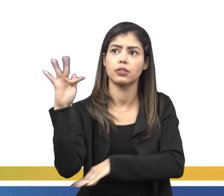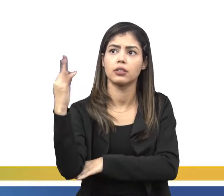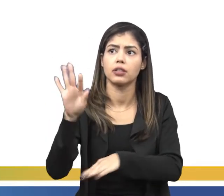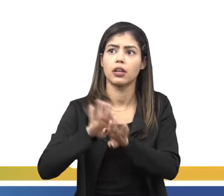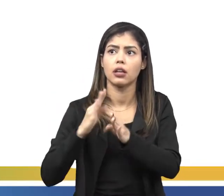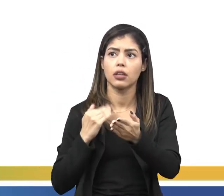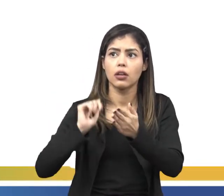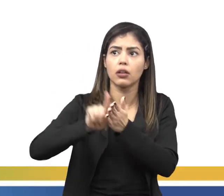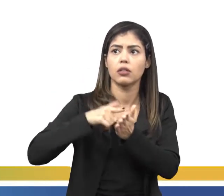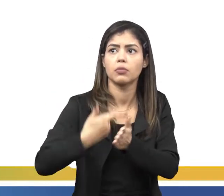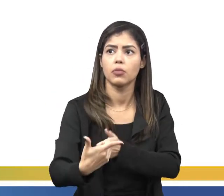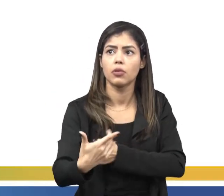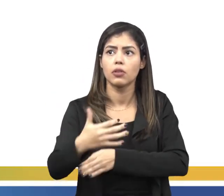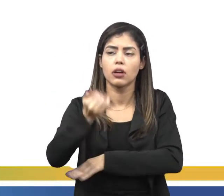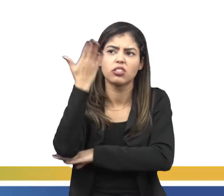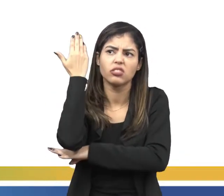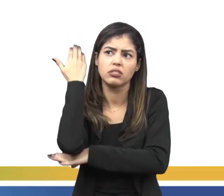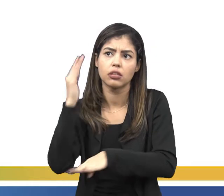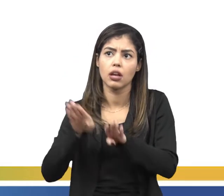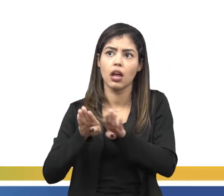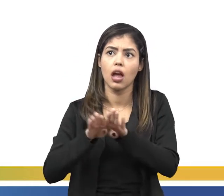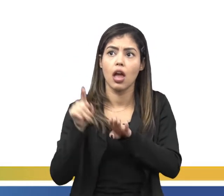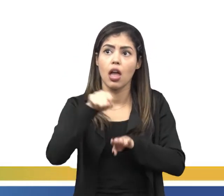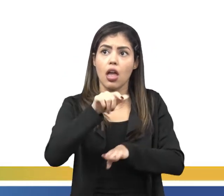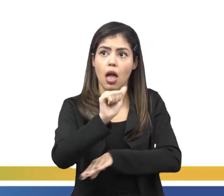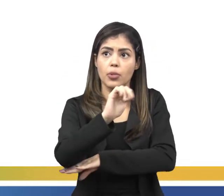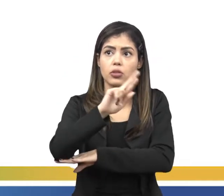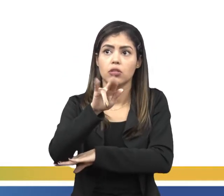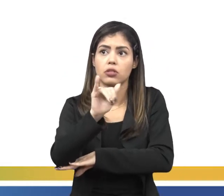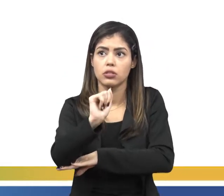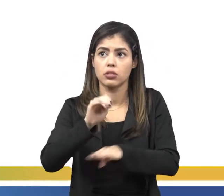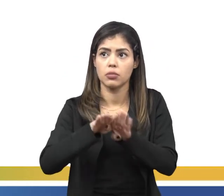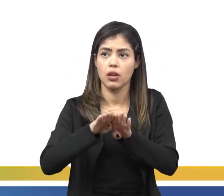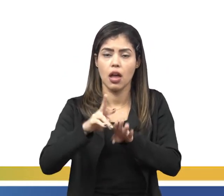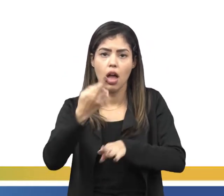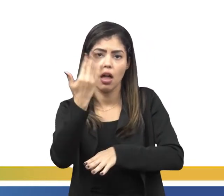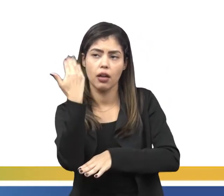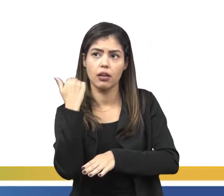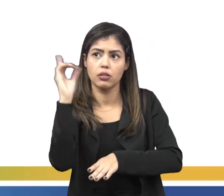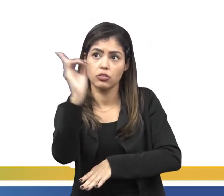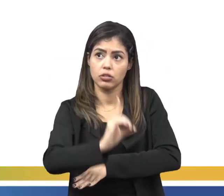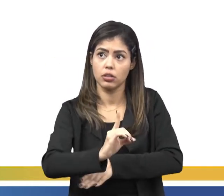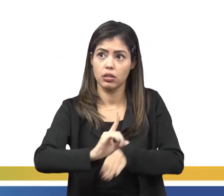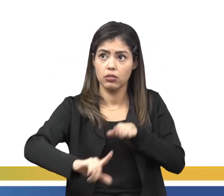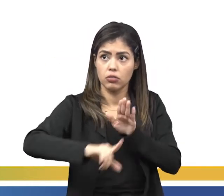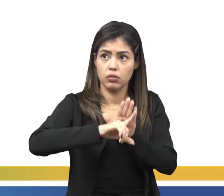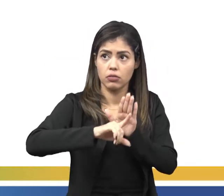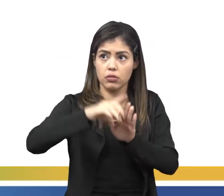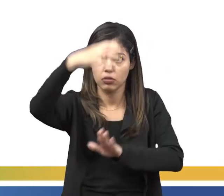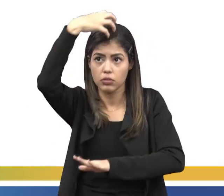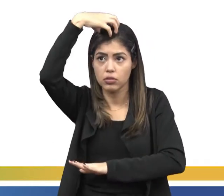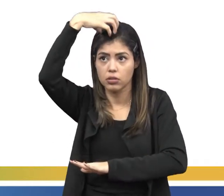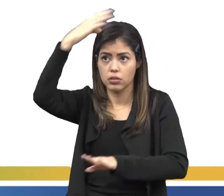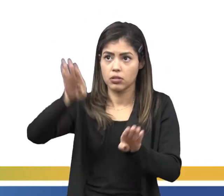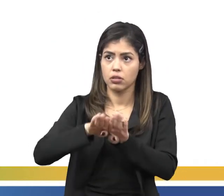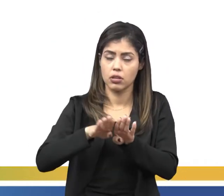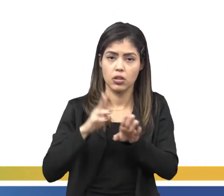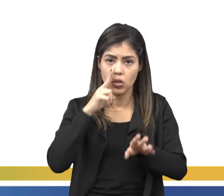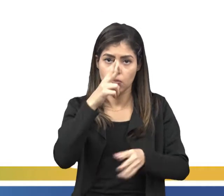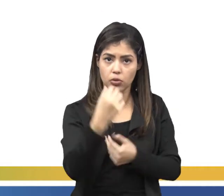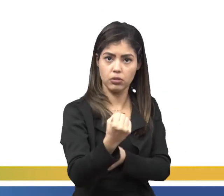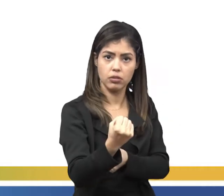o absolutismo real fundamentado no direito divino dos reis, derivado da concepção teocrática do poder.